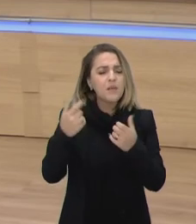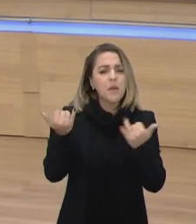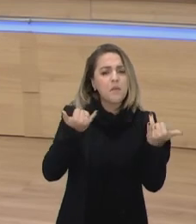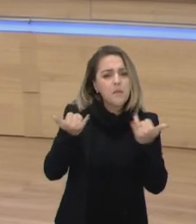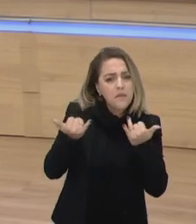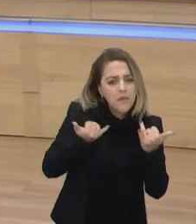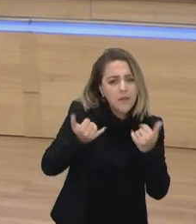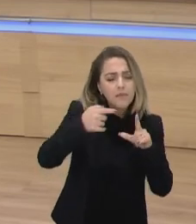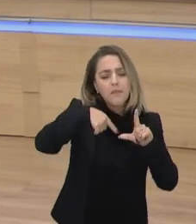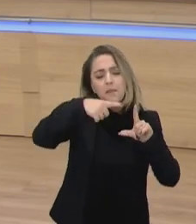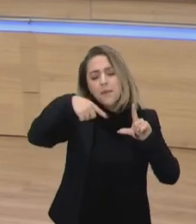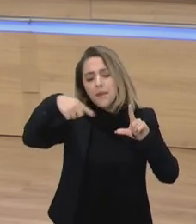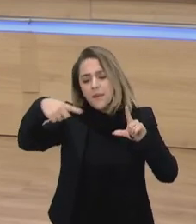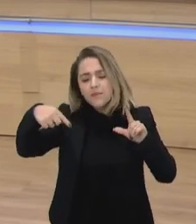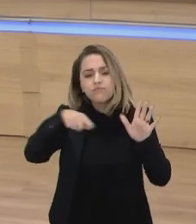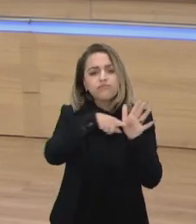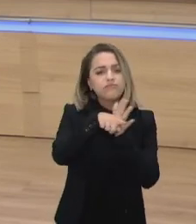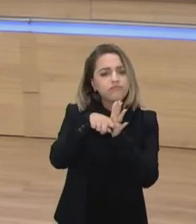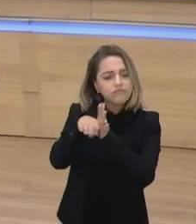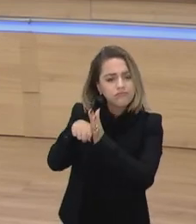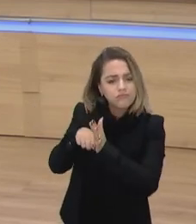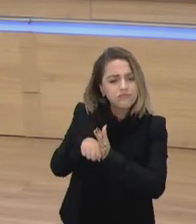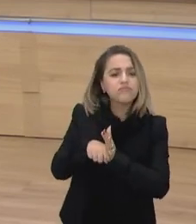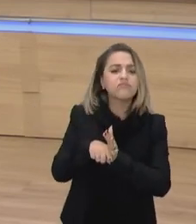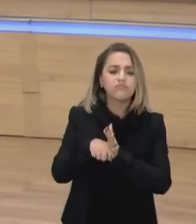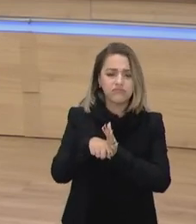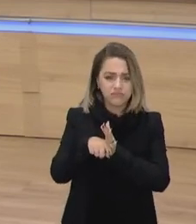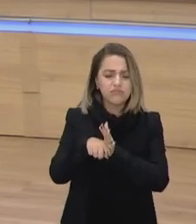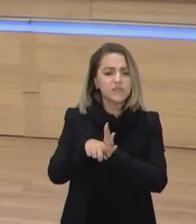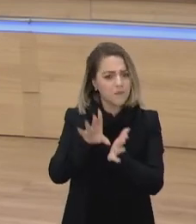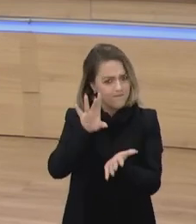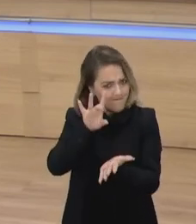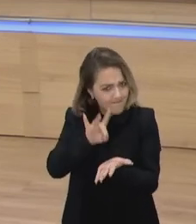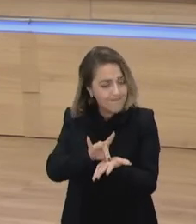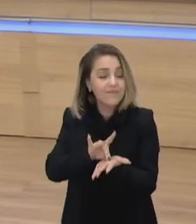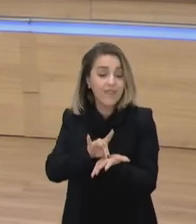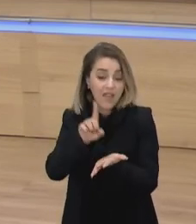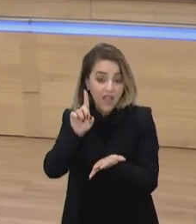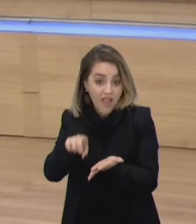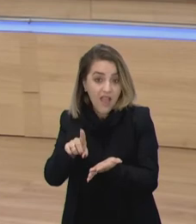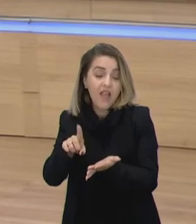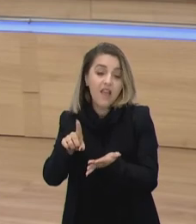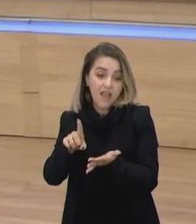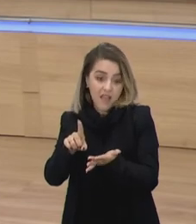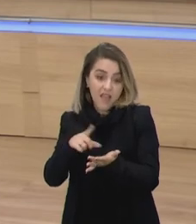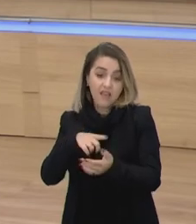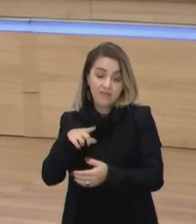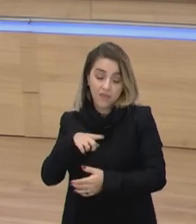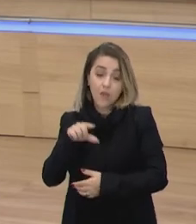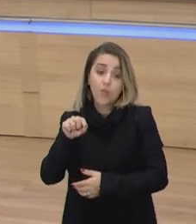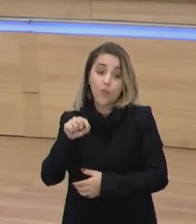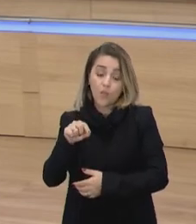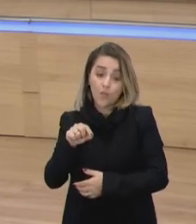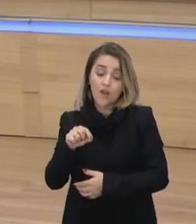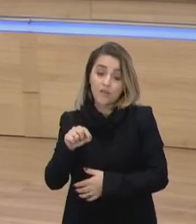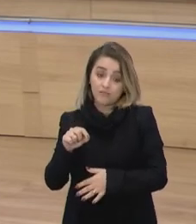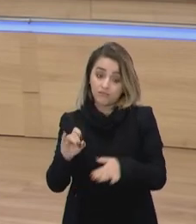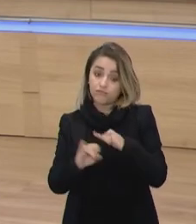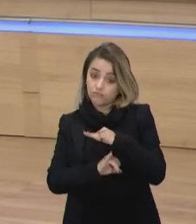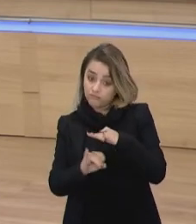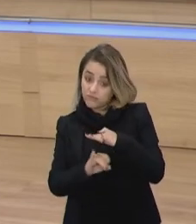de muitas estatísticas que são oficiais que são de órgãos confiáveis que